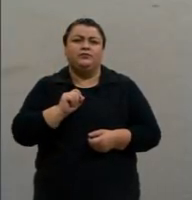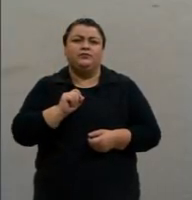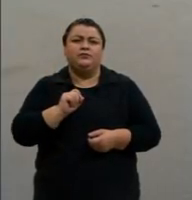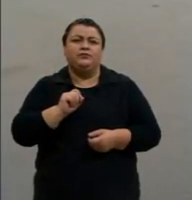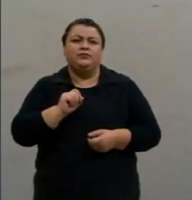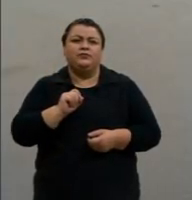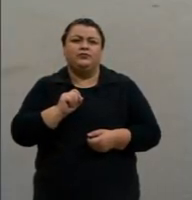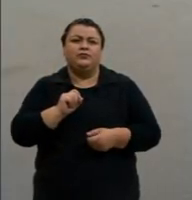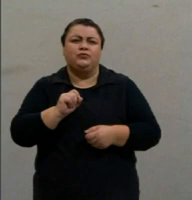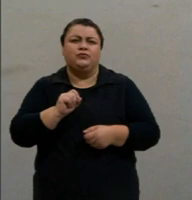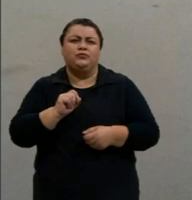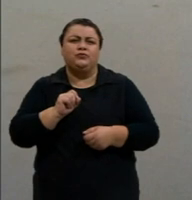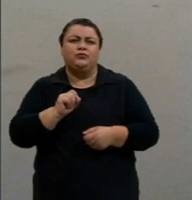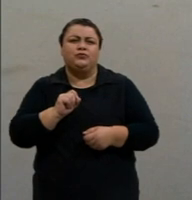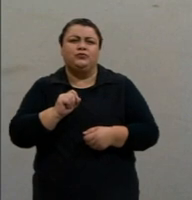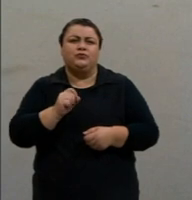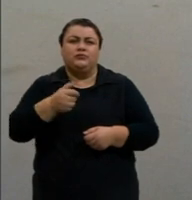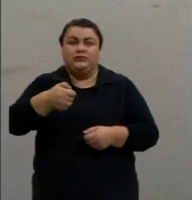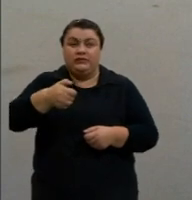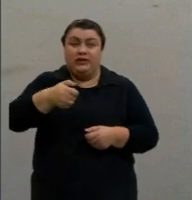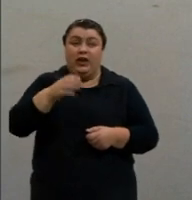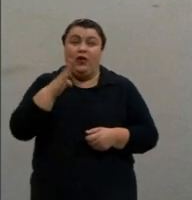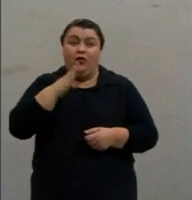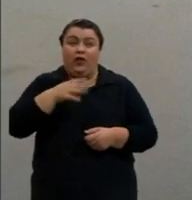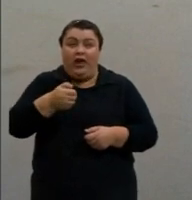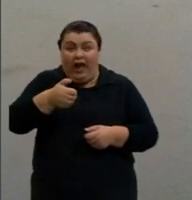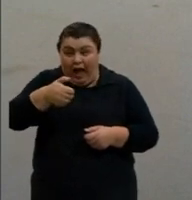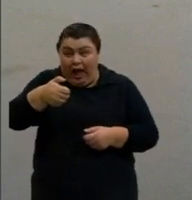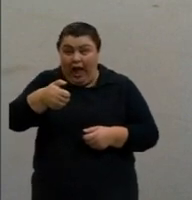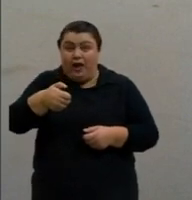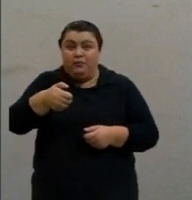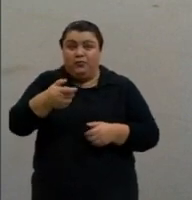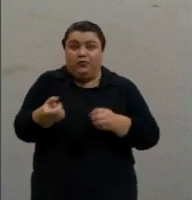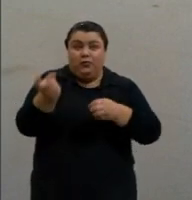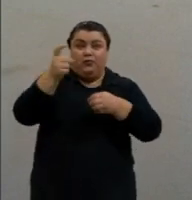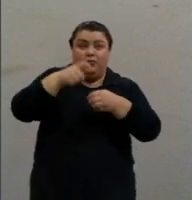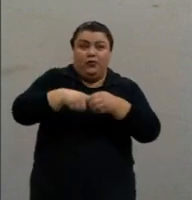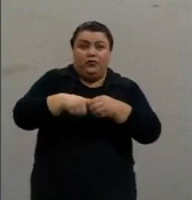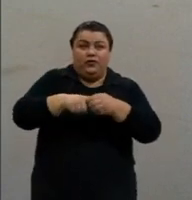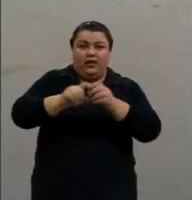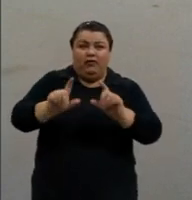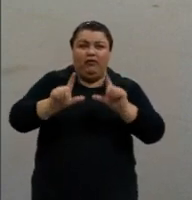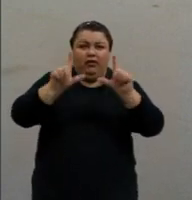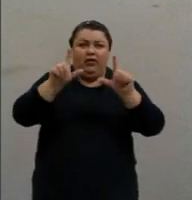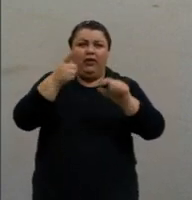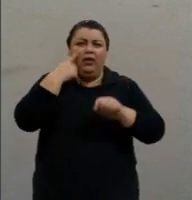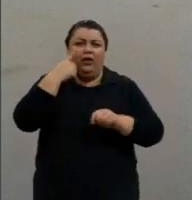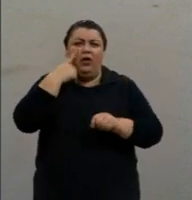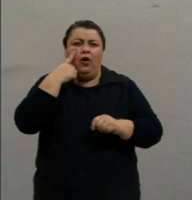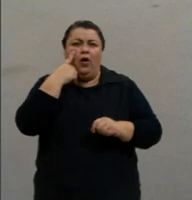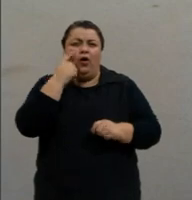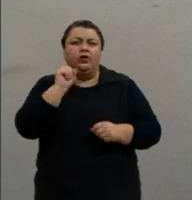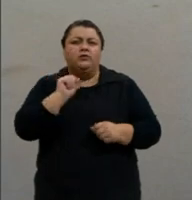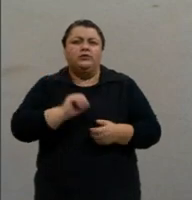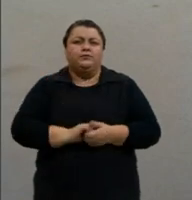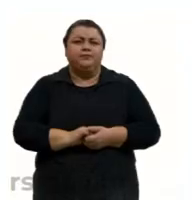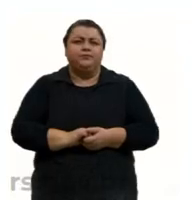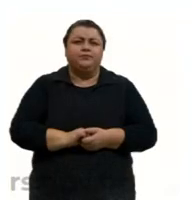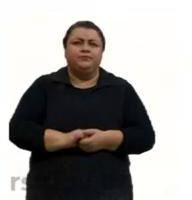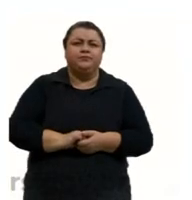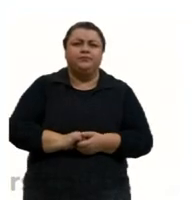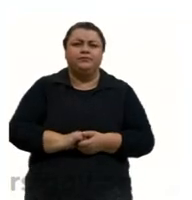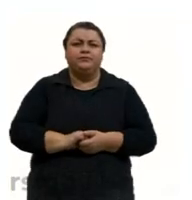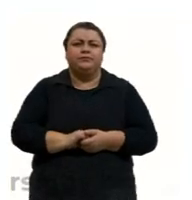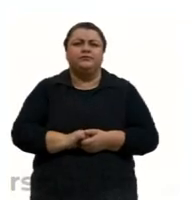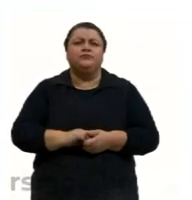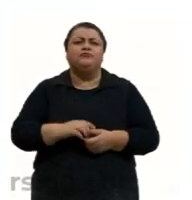o mouse aqui correu, nós estávamos aqui, nesse aqui, olha só. Então,